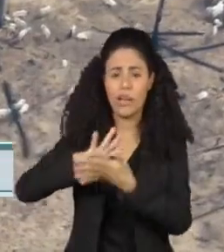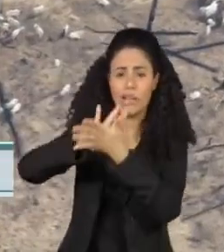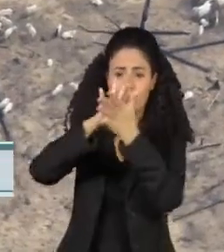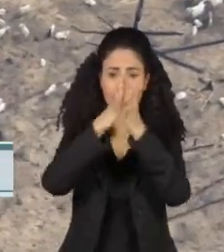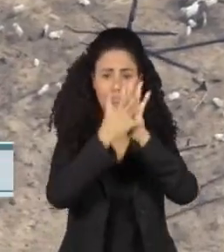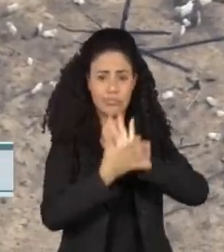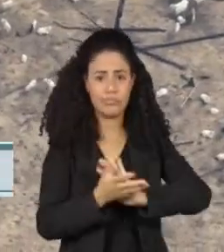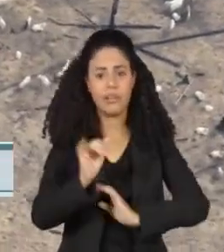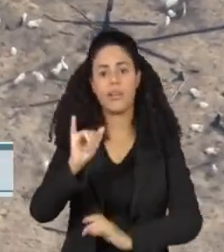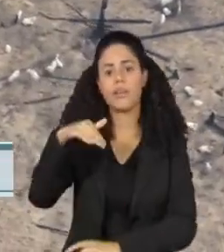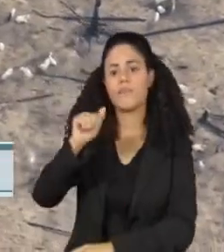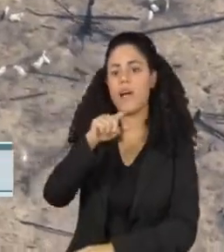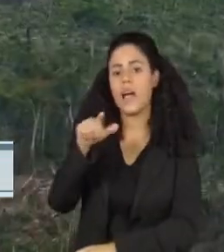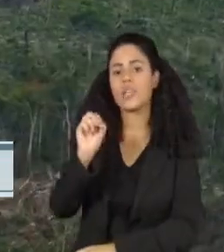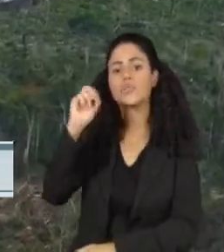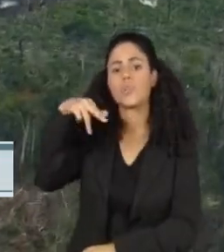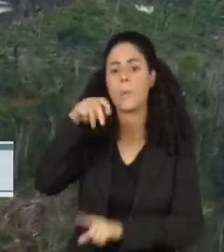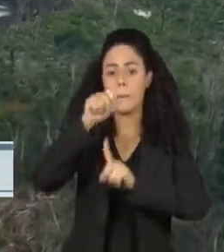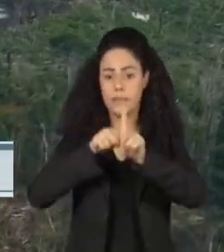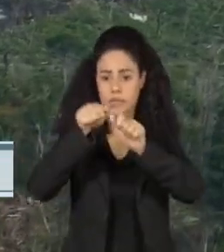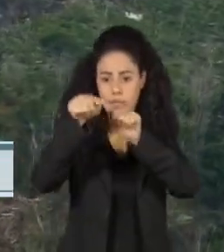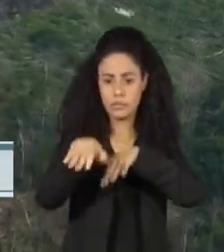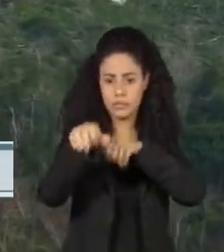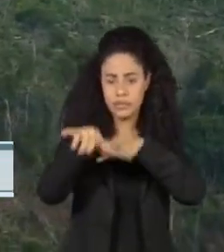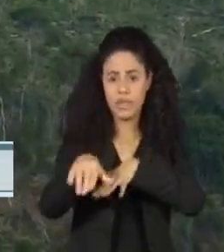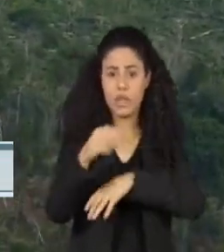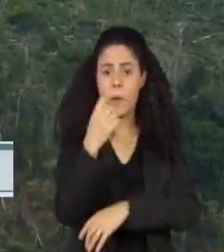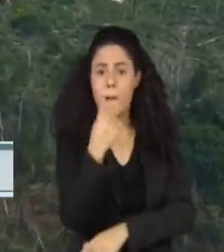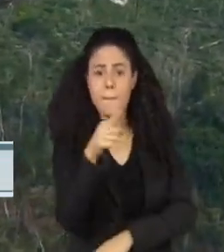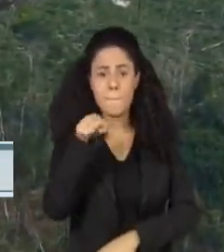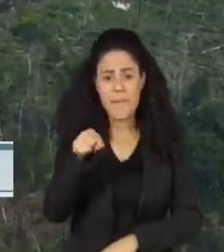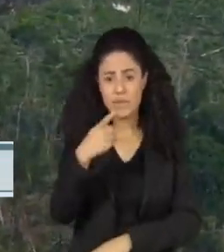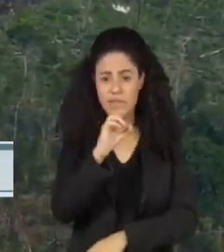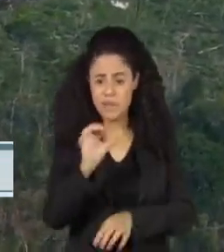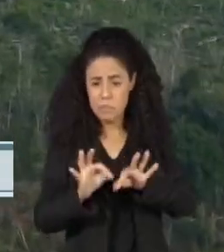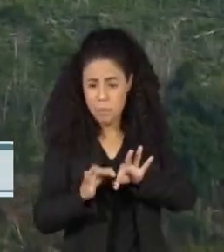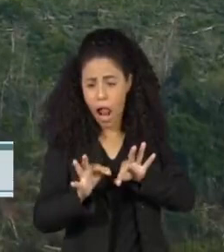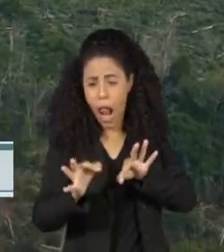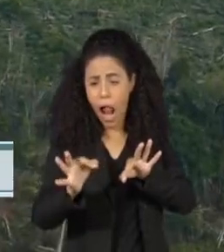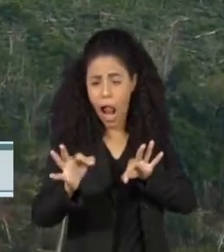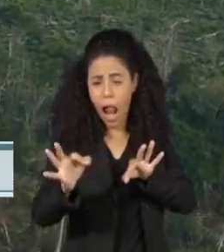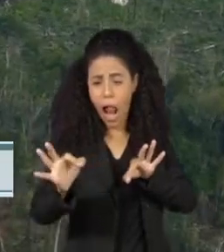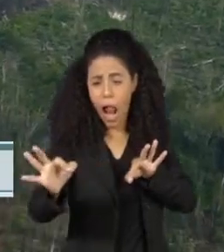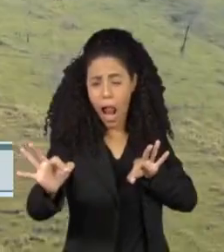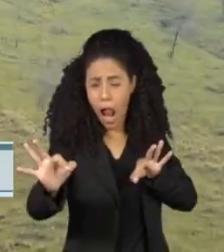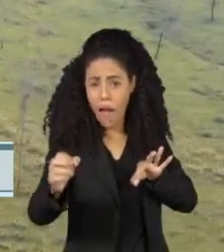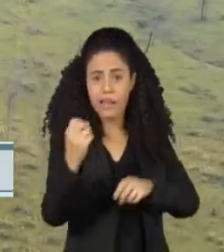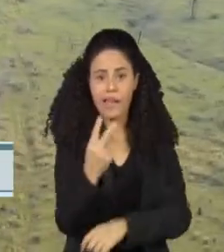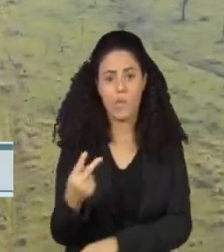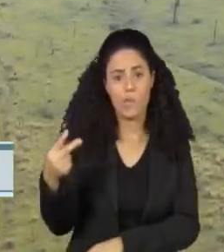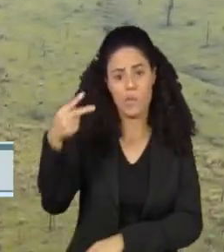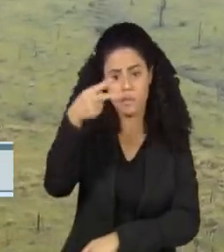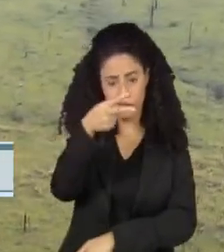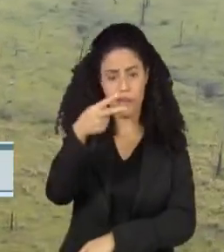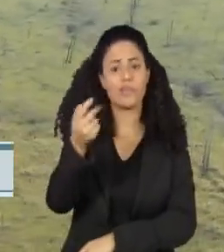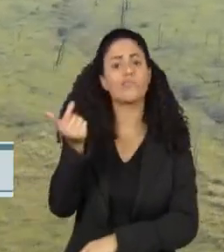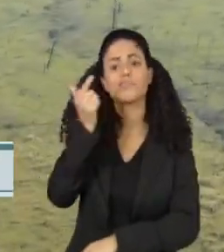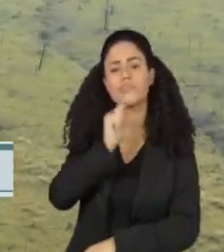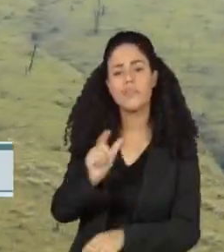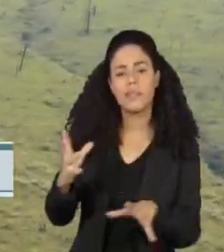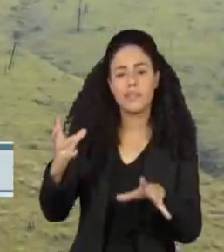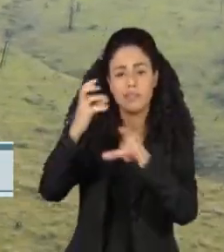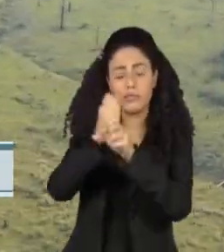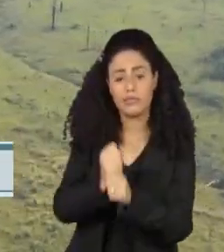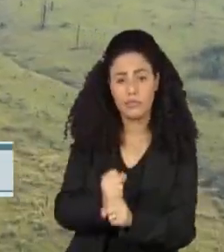Segundo o Imazon, só em setembro foram mais de 1.100 km² de desmatamento. E o acumulado